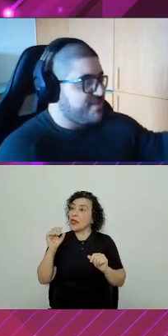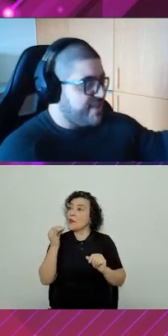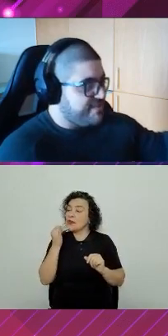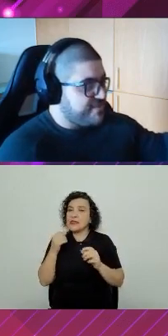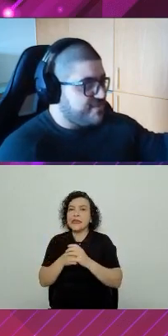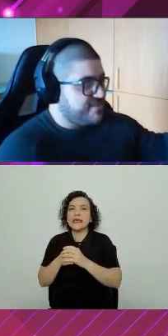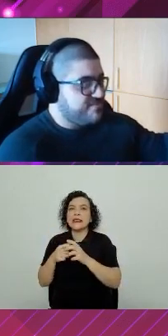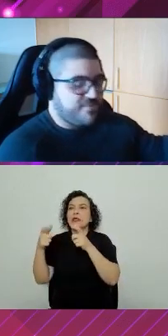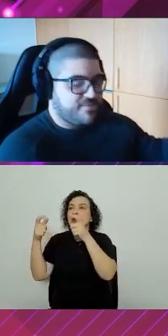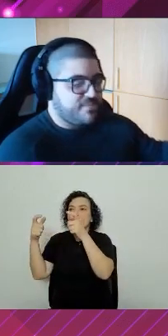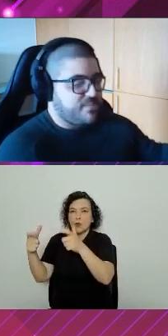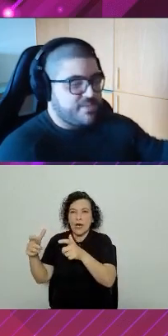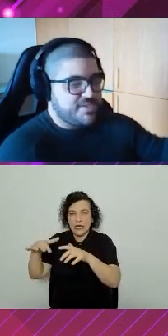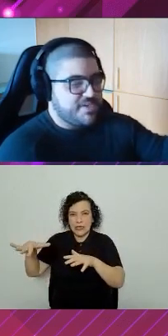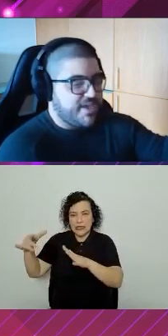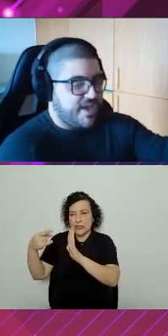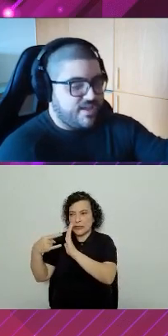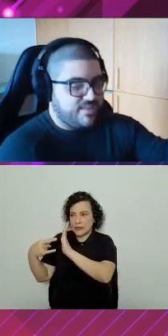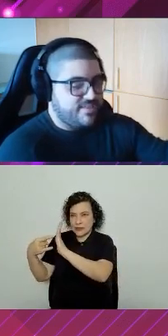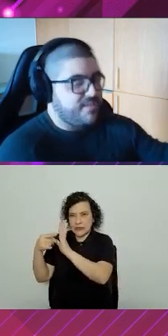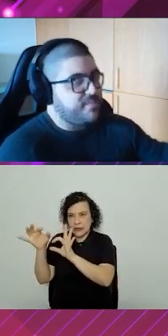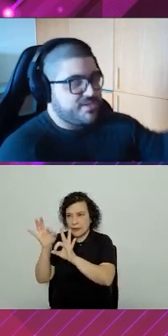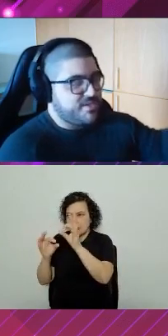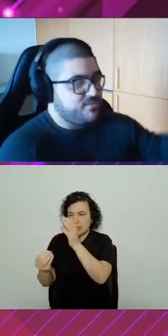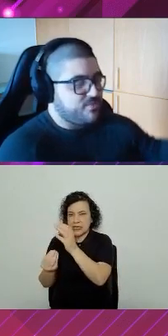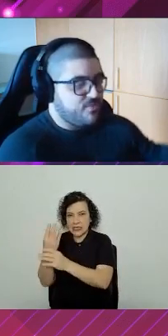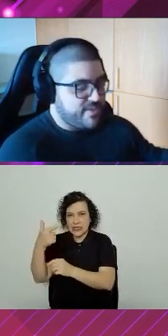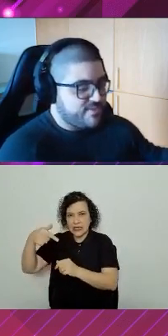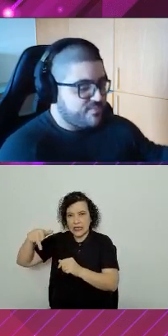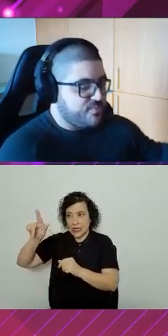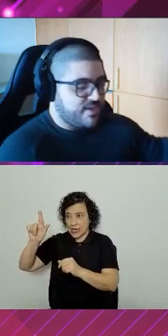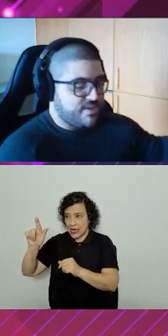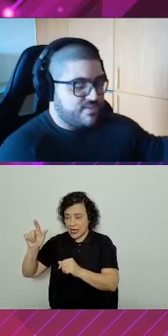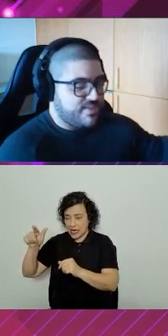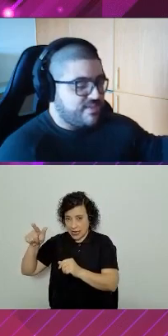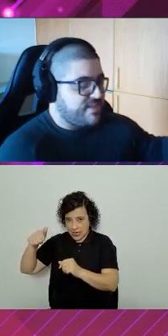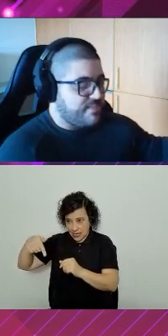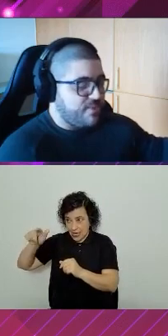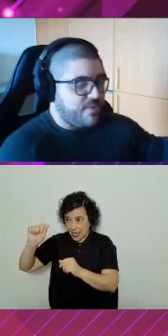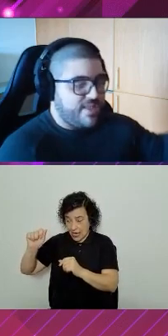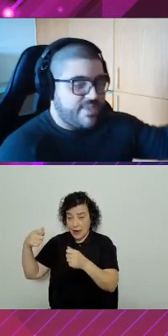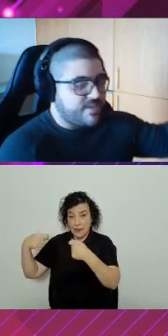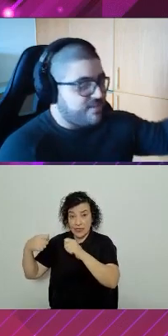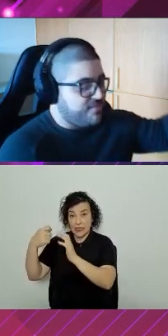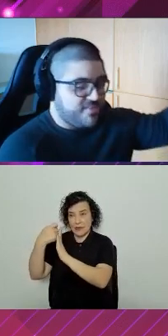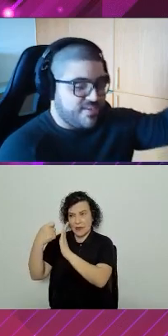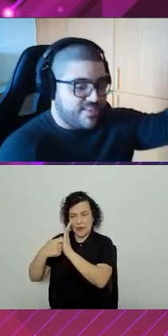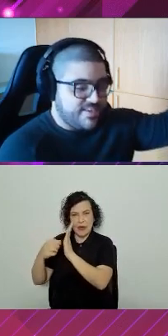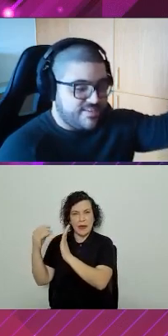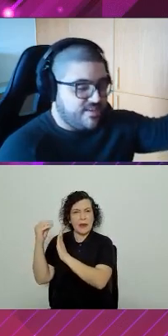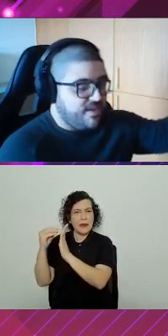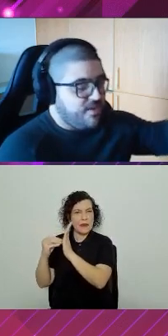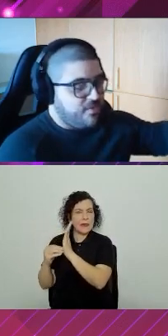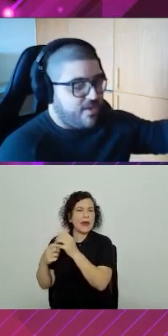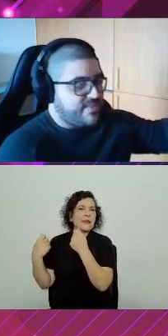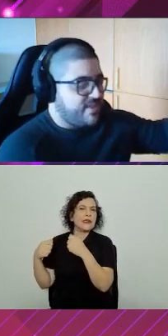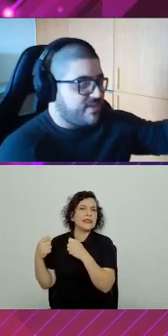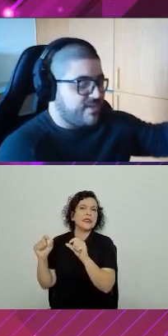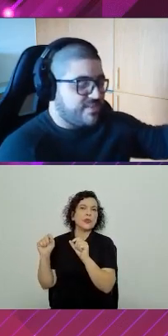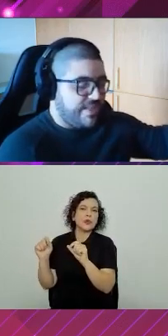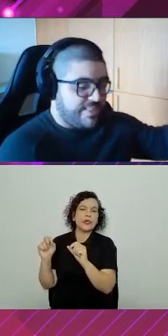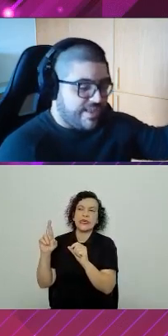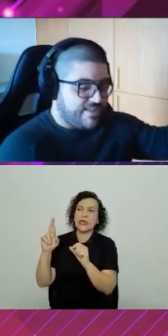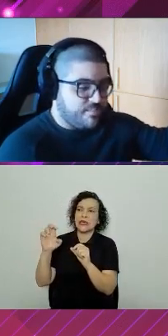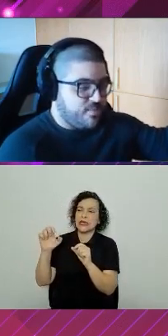para um ambiente de dev. Vai fazer um deploy para um ambiente de QA. Tem que preencher um documento porque tem que saber qual é a tag que foi feita a release. Qual é a